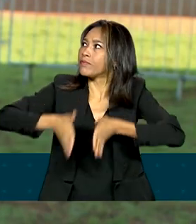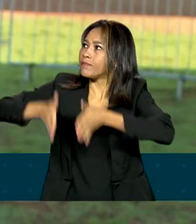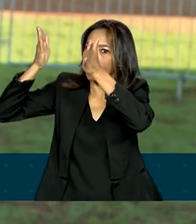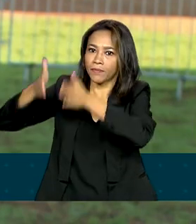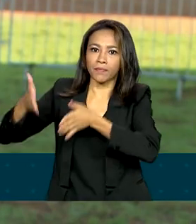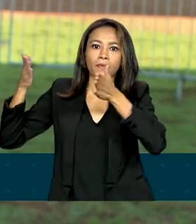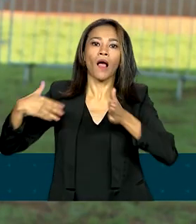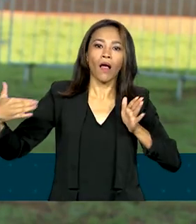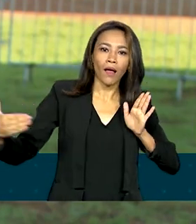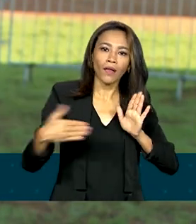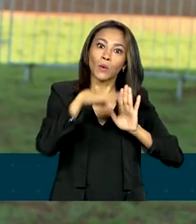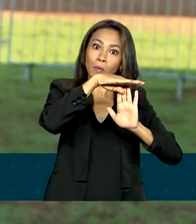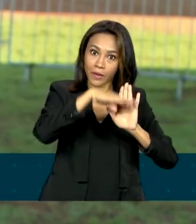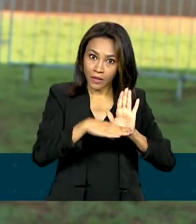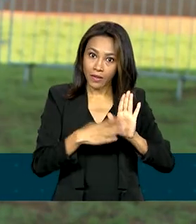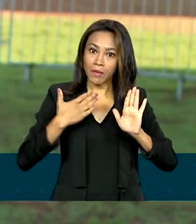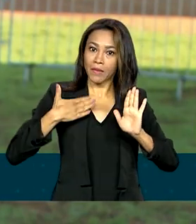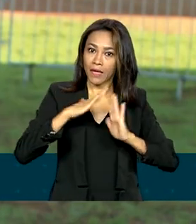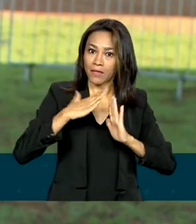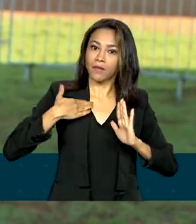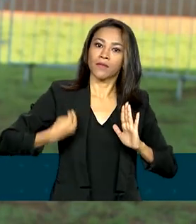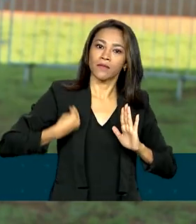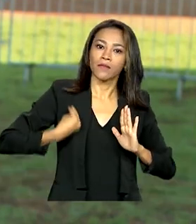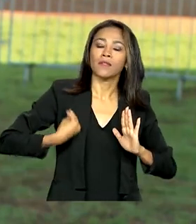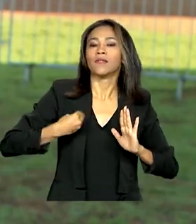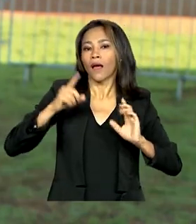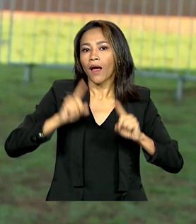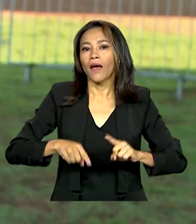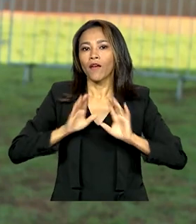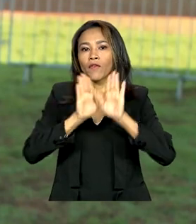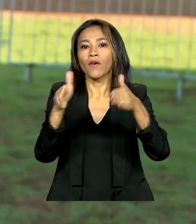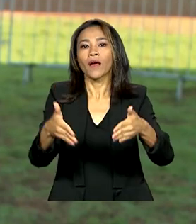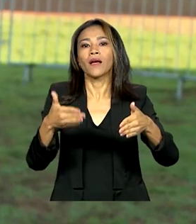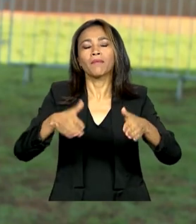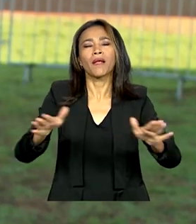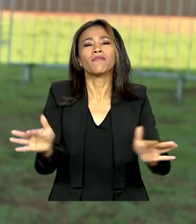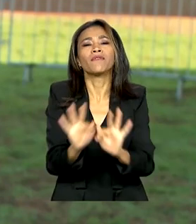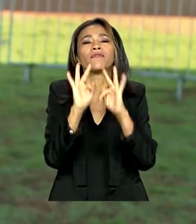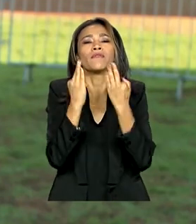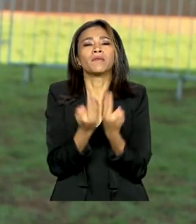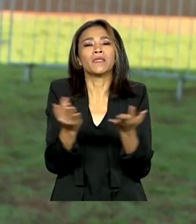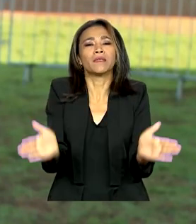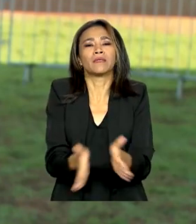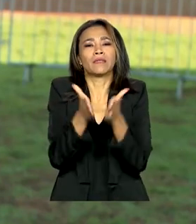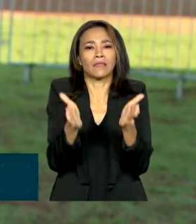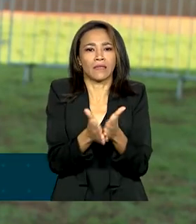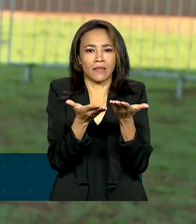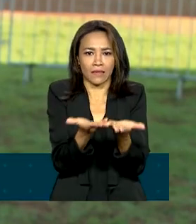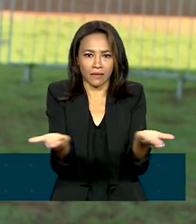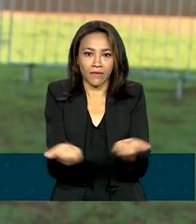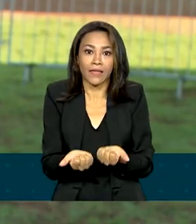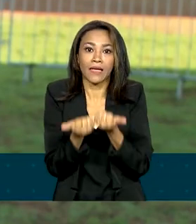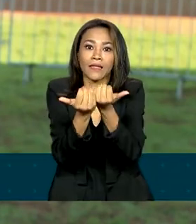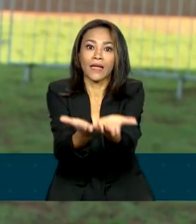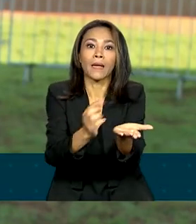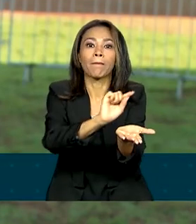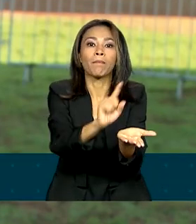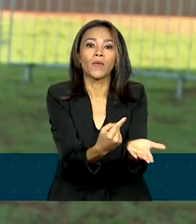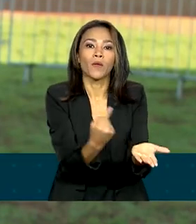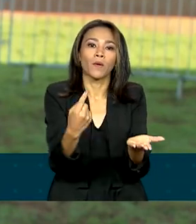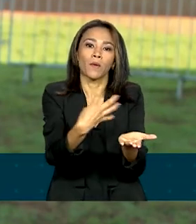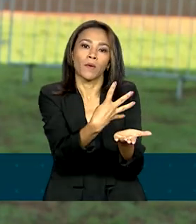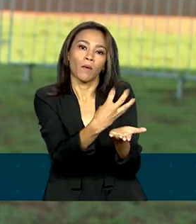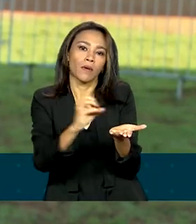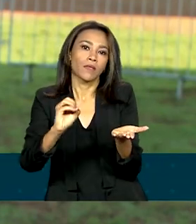programa Minha Casa Minha Vida, voltado para a população de baixa renda e que vai ser repassado a 1.440